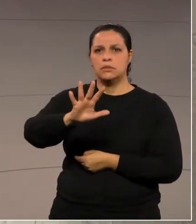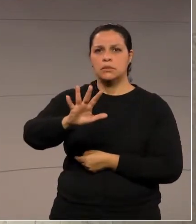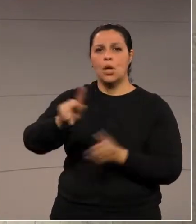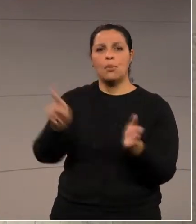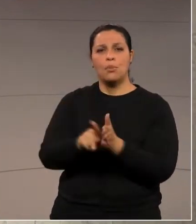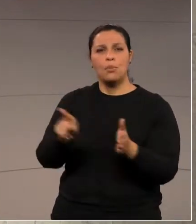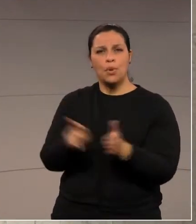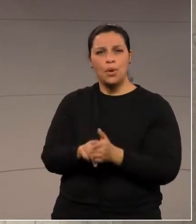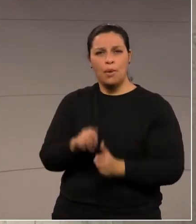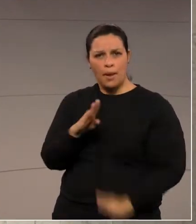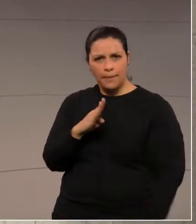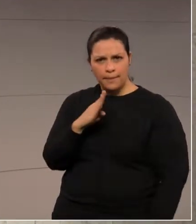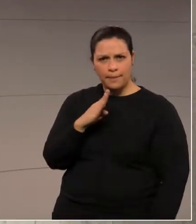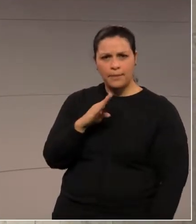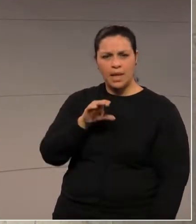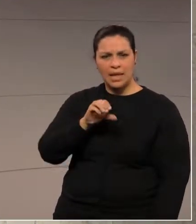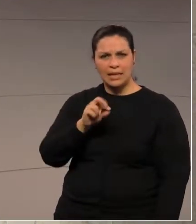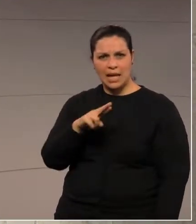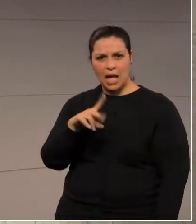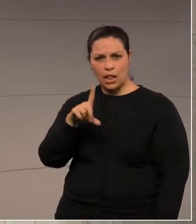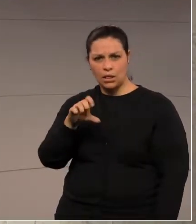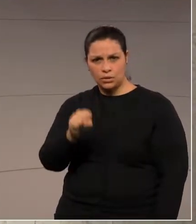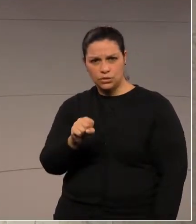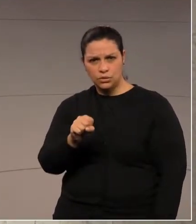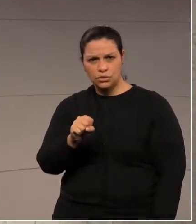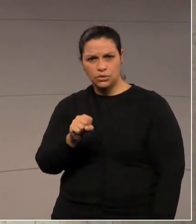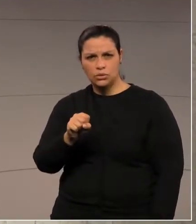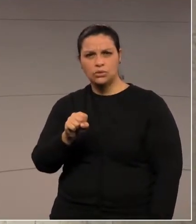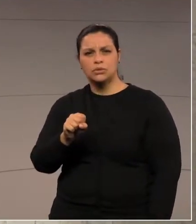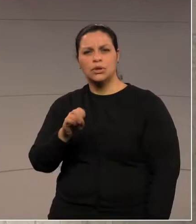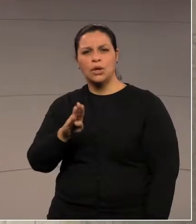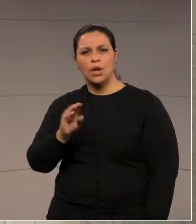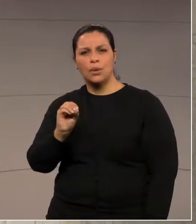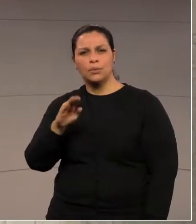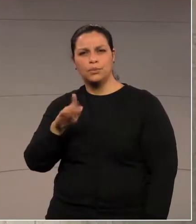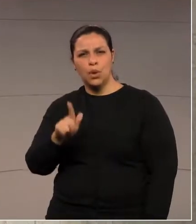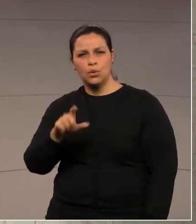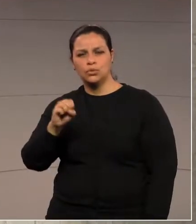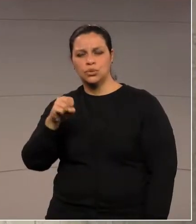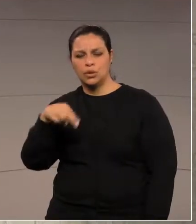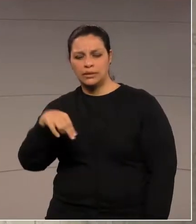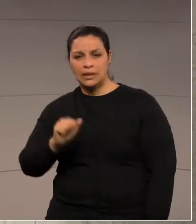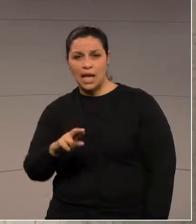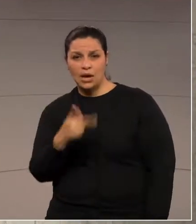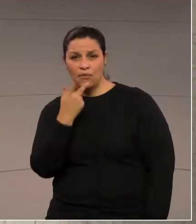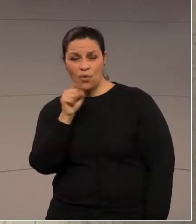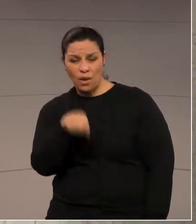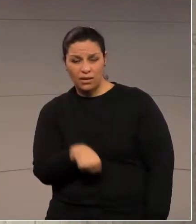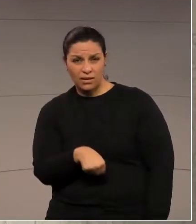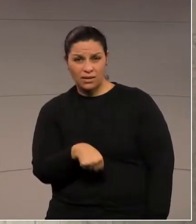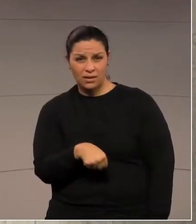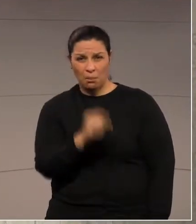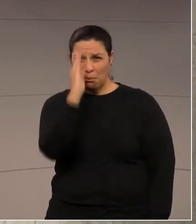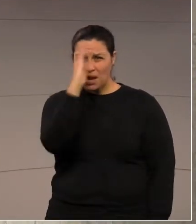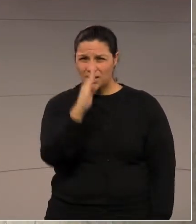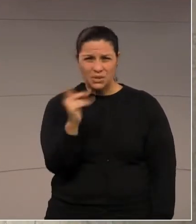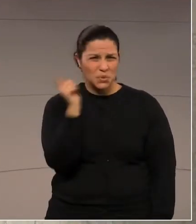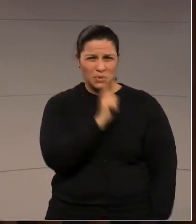Bolsonaro, vir para a mídia e dizer que esse país não consegue ter jeito pelas vias democráticas.